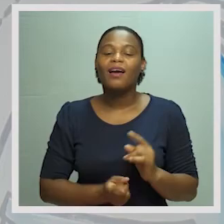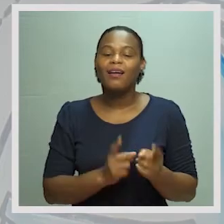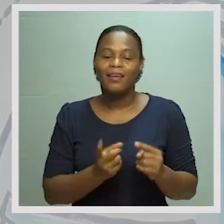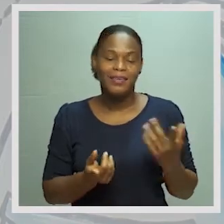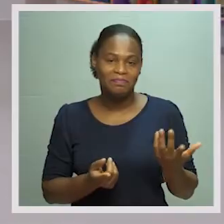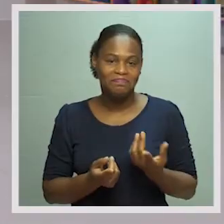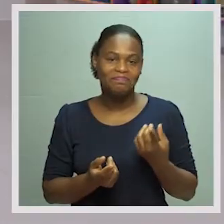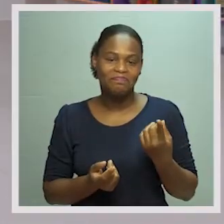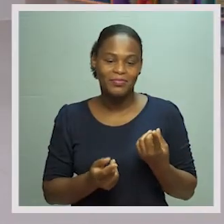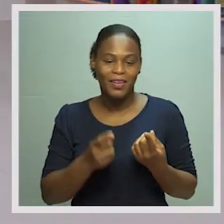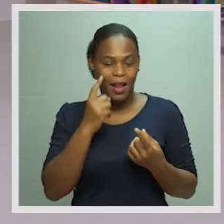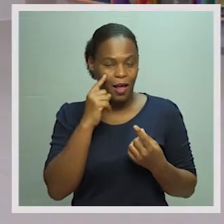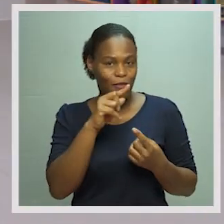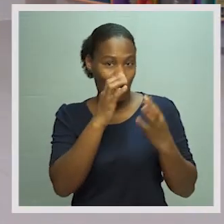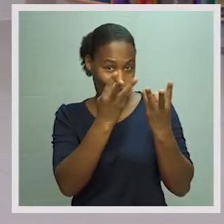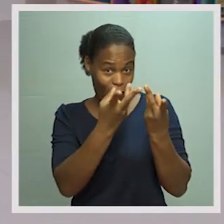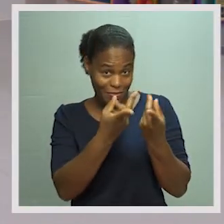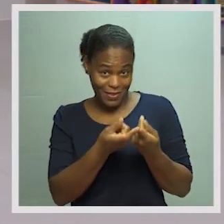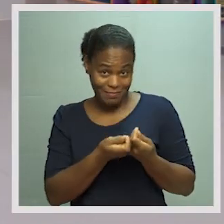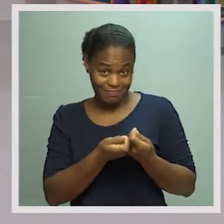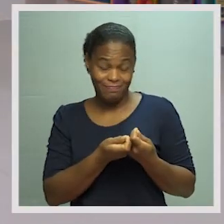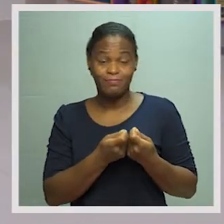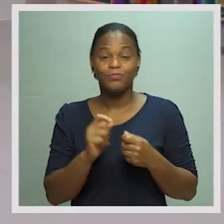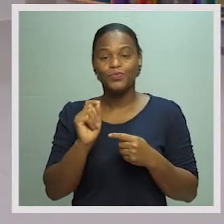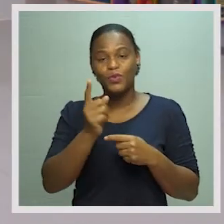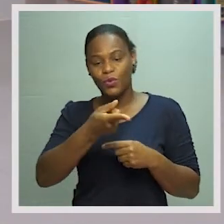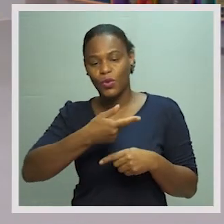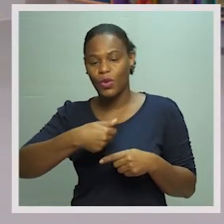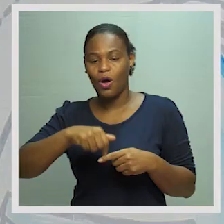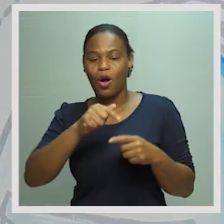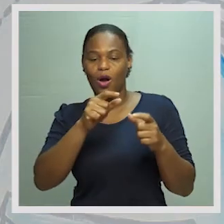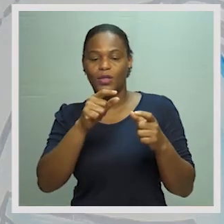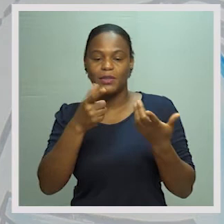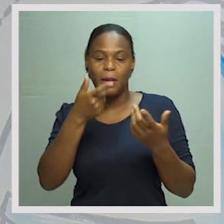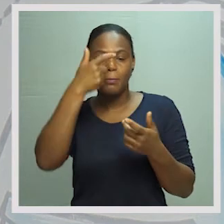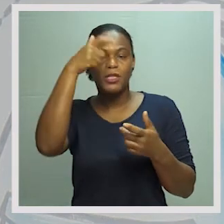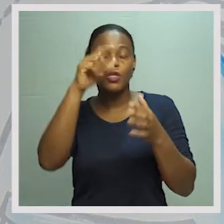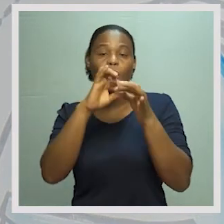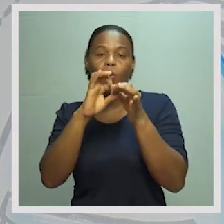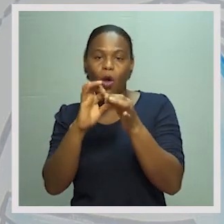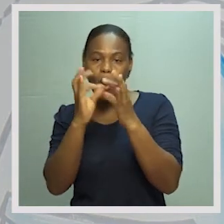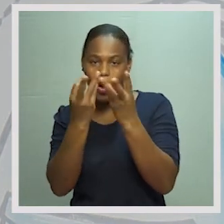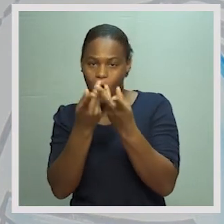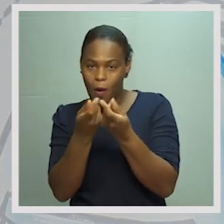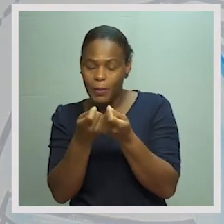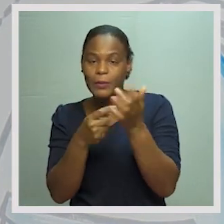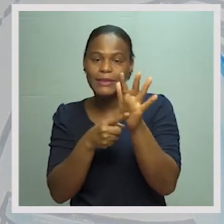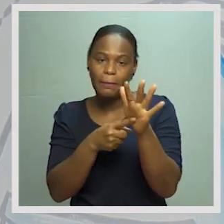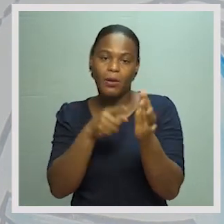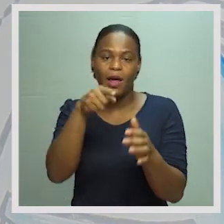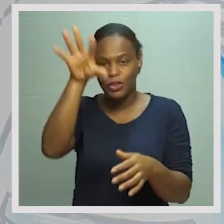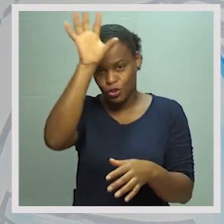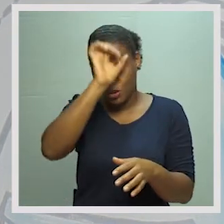Que é, uma conta, nós vamos pôr, e aqui o agente econômico que nós estamos a fazer a